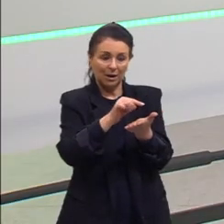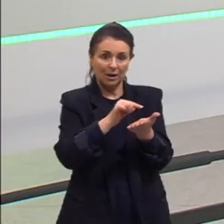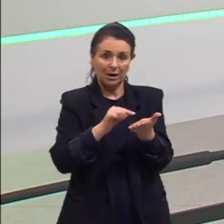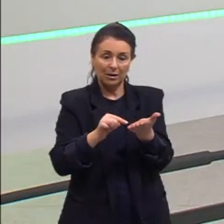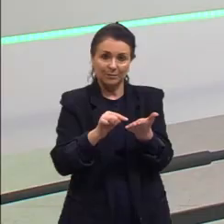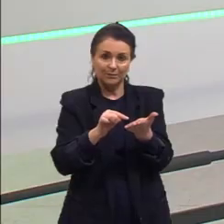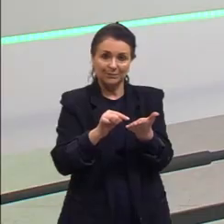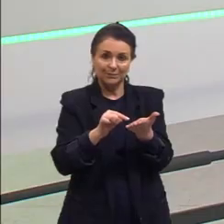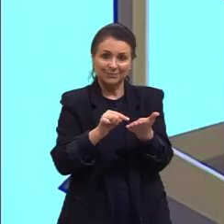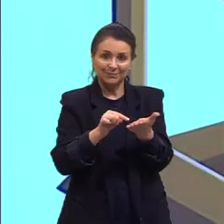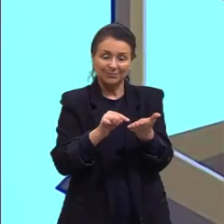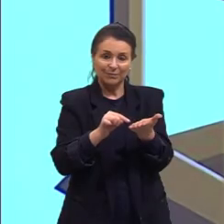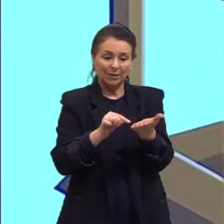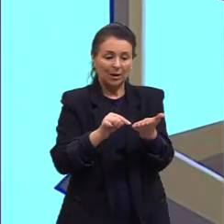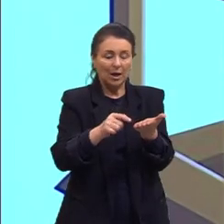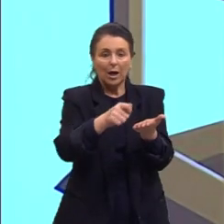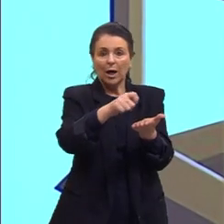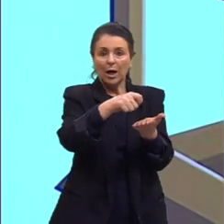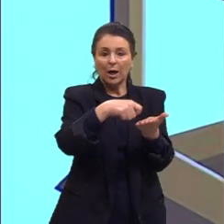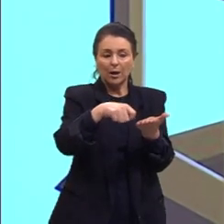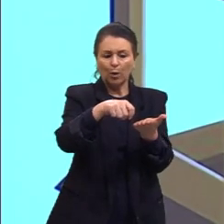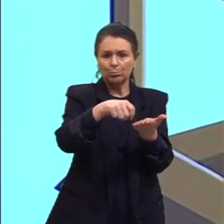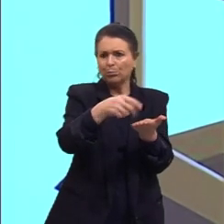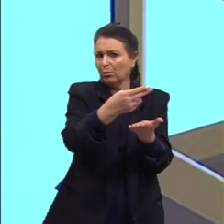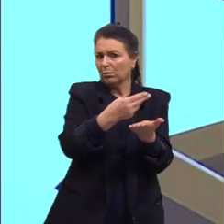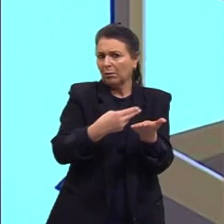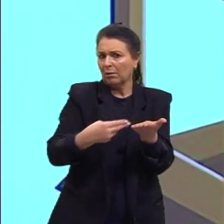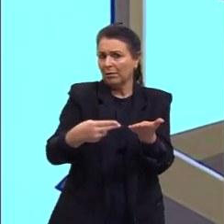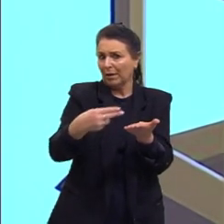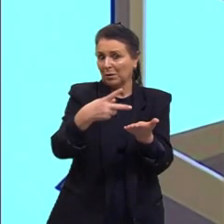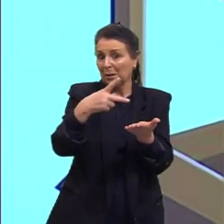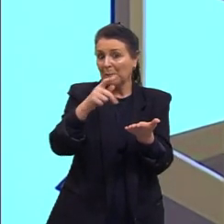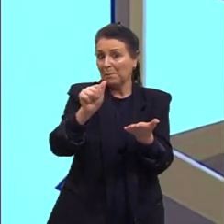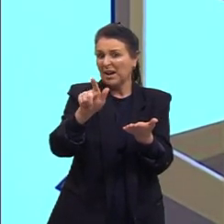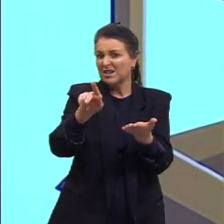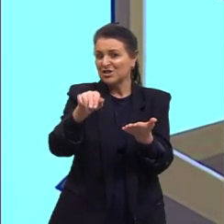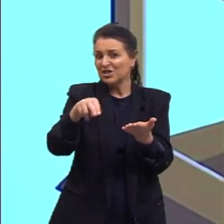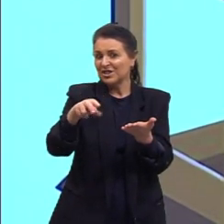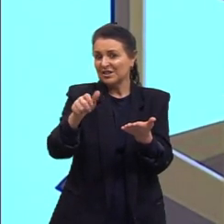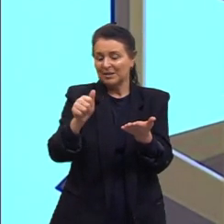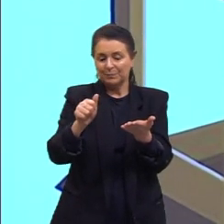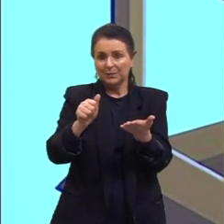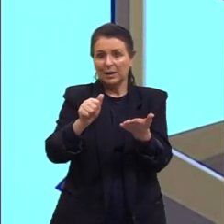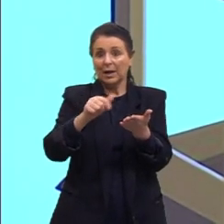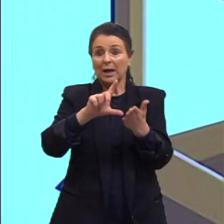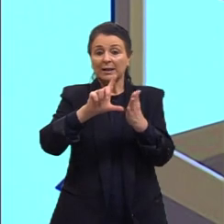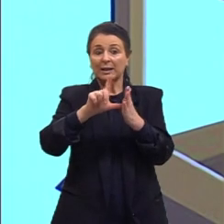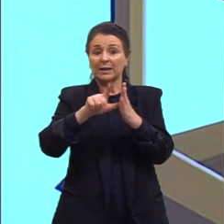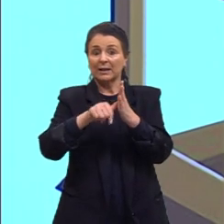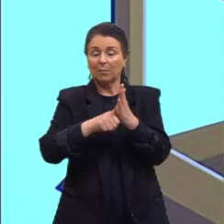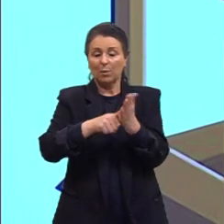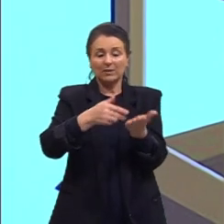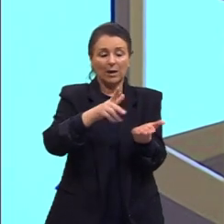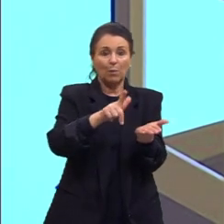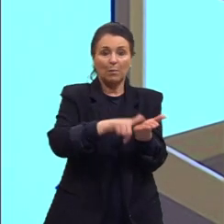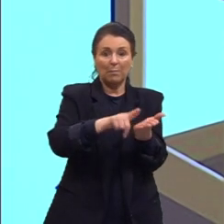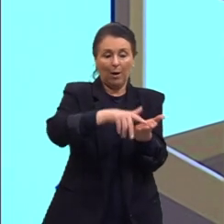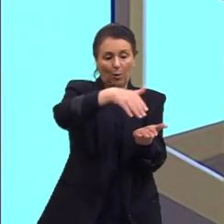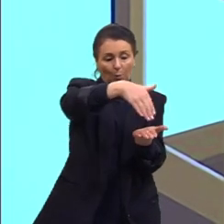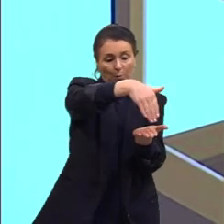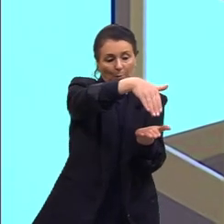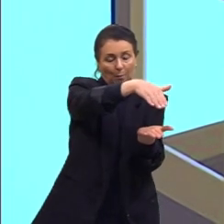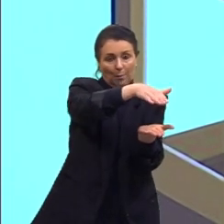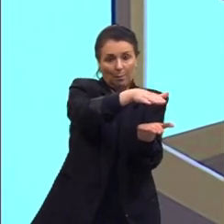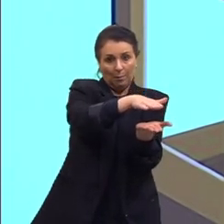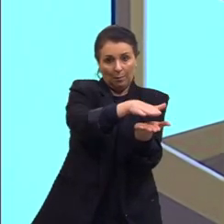formando o desenho do que seria a página, descia aqui o papel, essa prensa